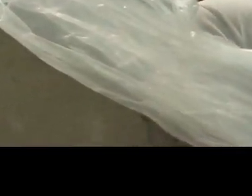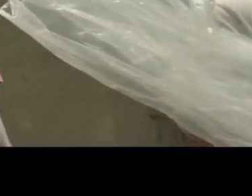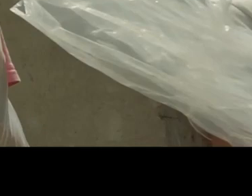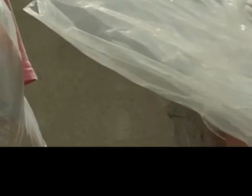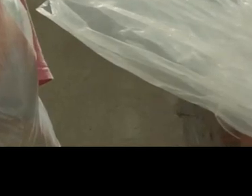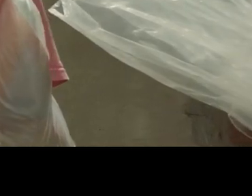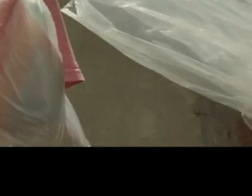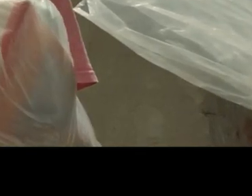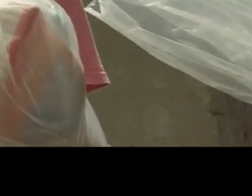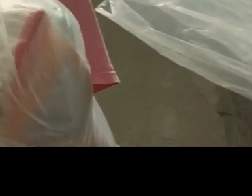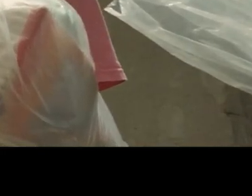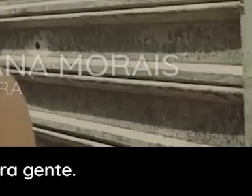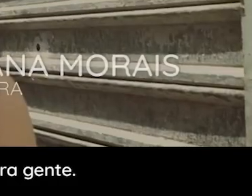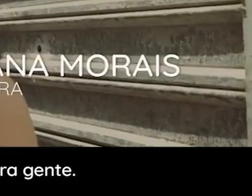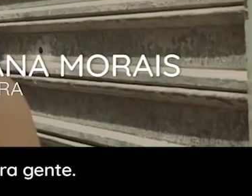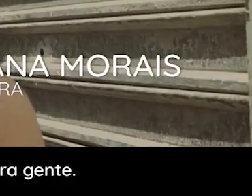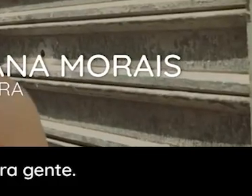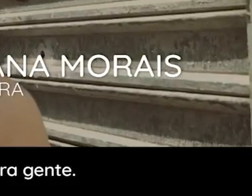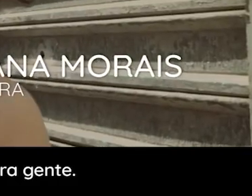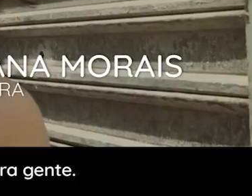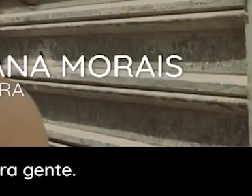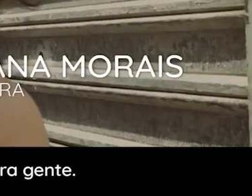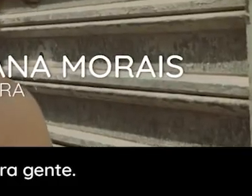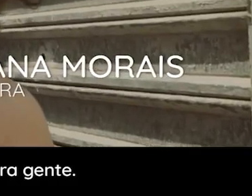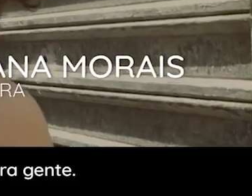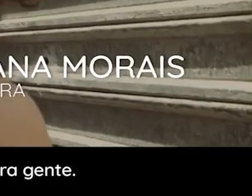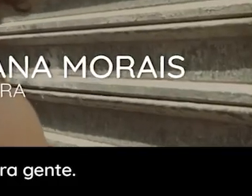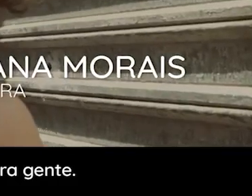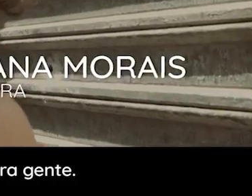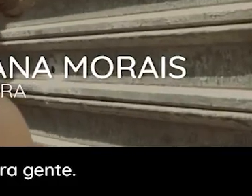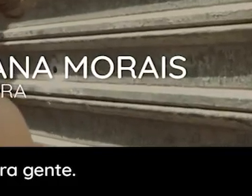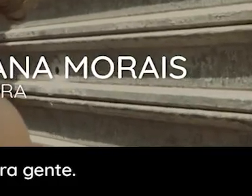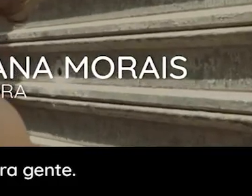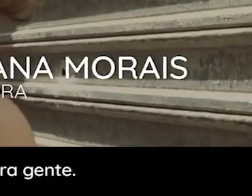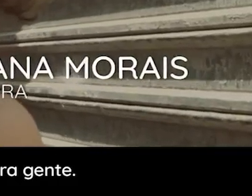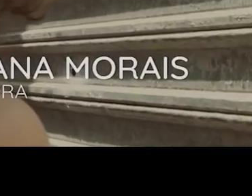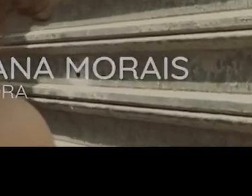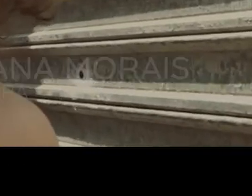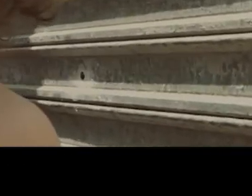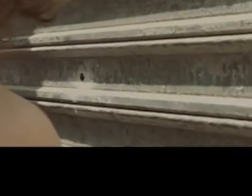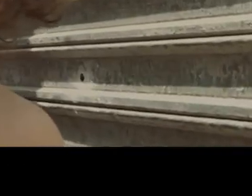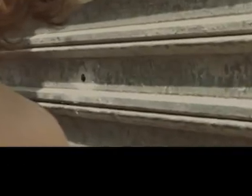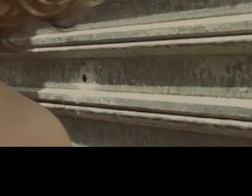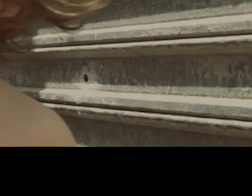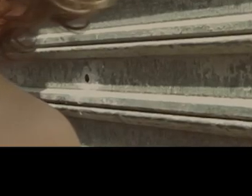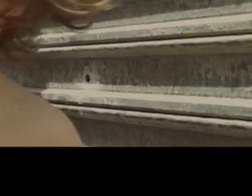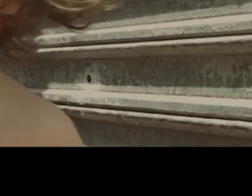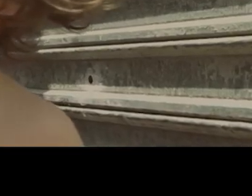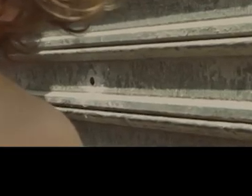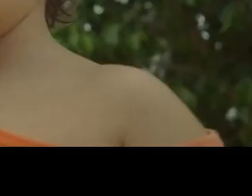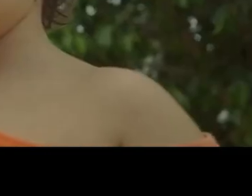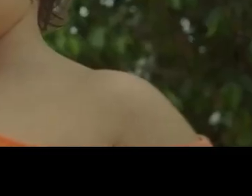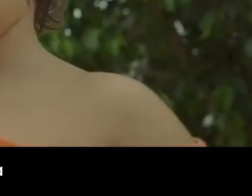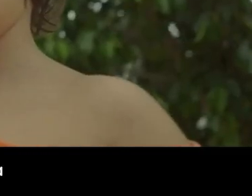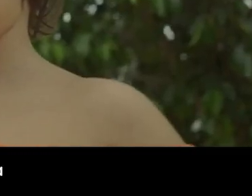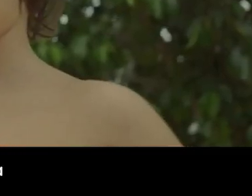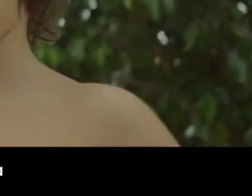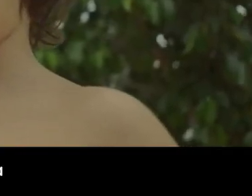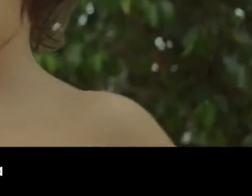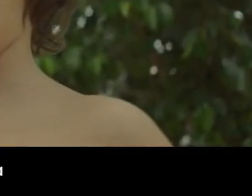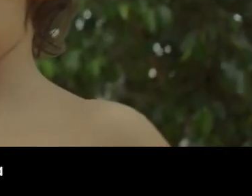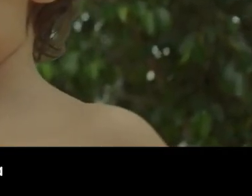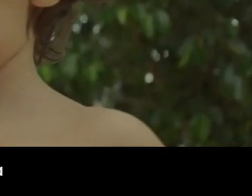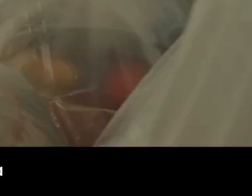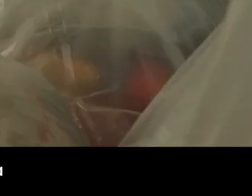maravilhosa, que a gente estava precisando muito. E eu agradeço muito as pessoas que doaram a gente, que Deus abençoe todas elas. Se